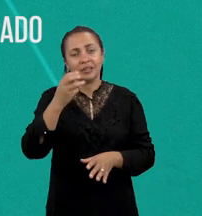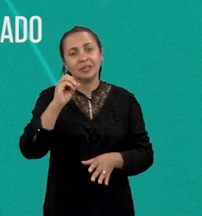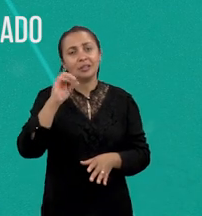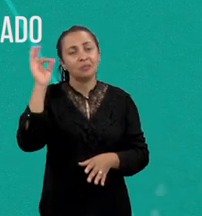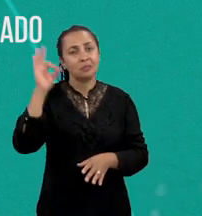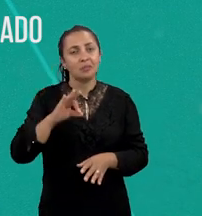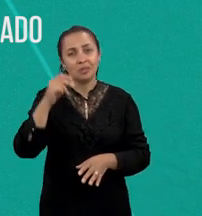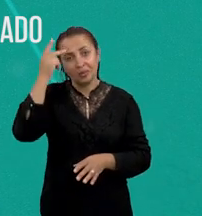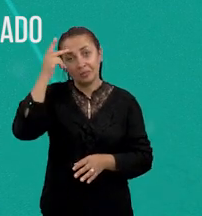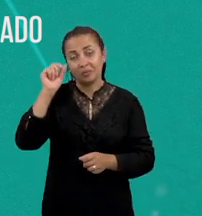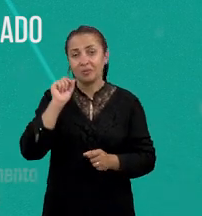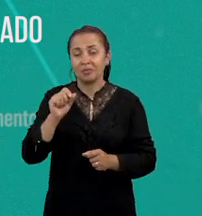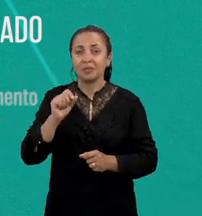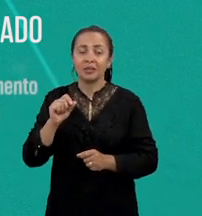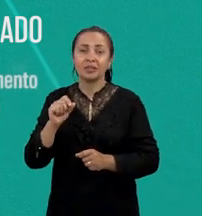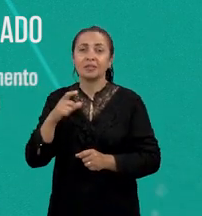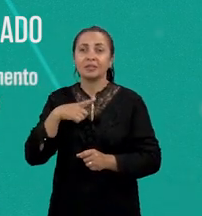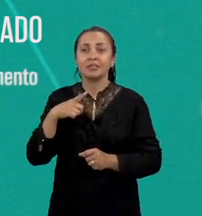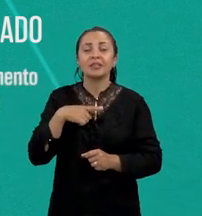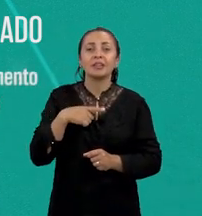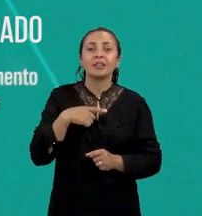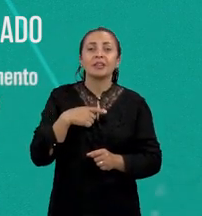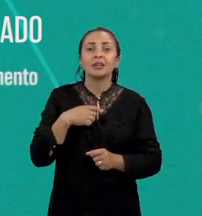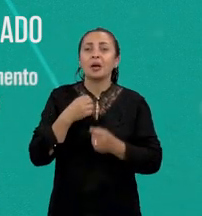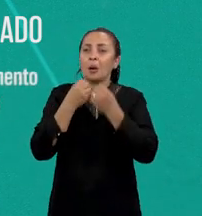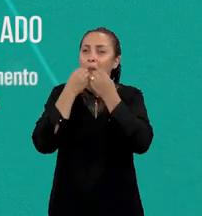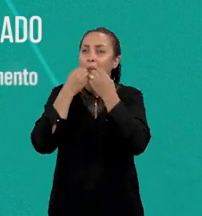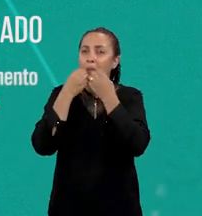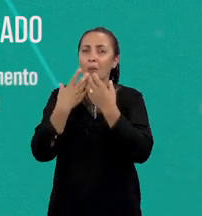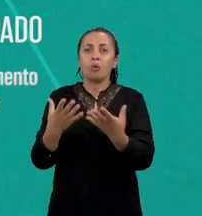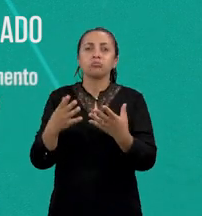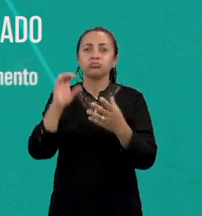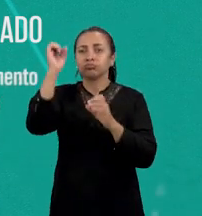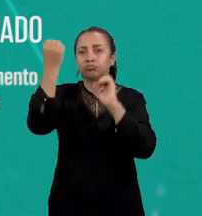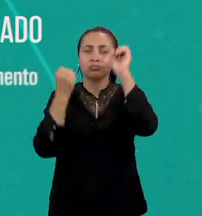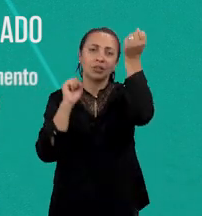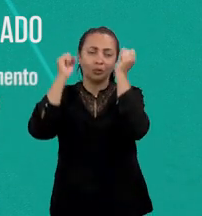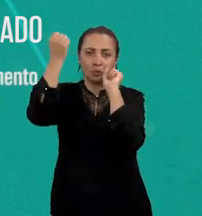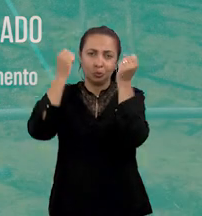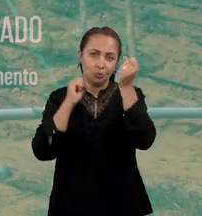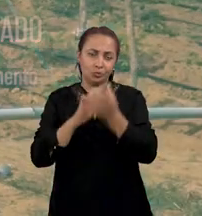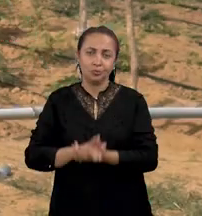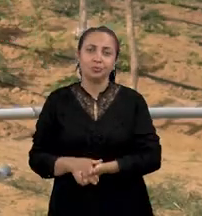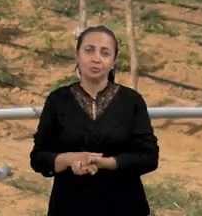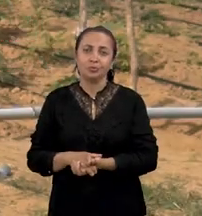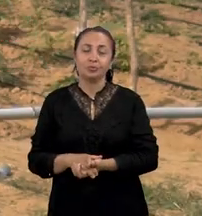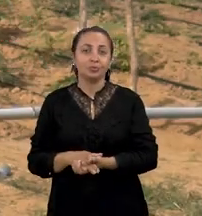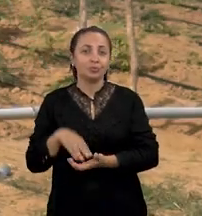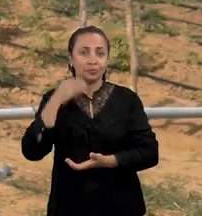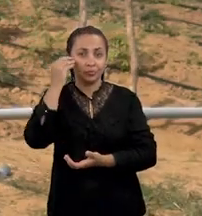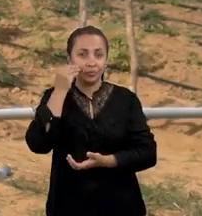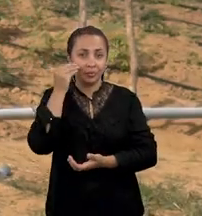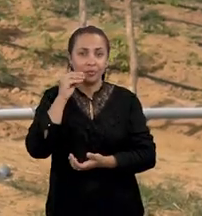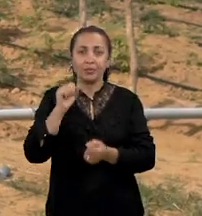menos 30% de amido para que tenha um bom rendimento nas indústrias. Os experimentos que nós fizemos para